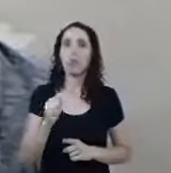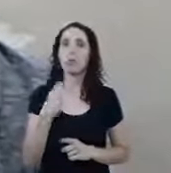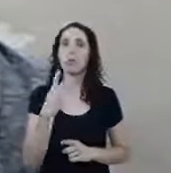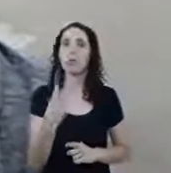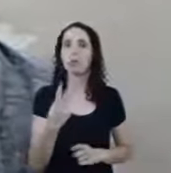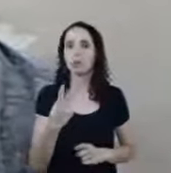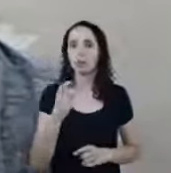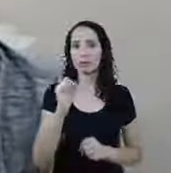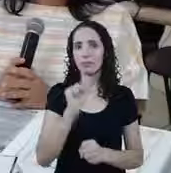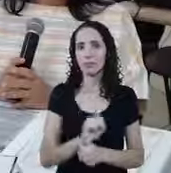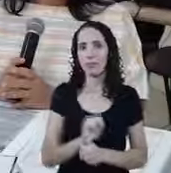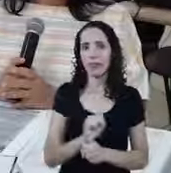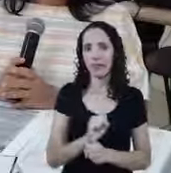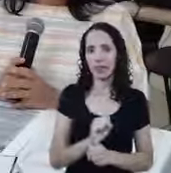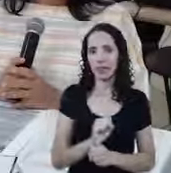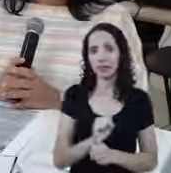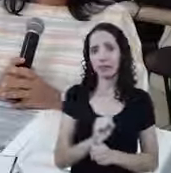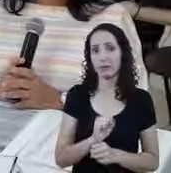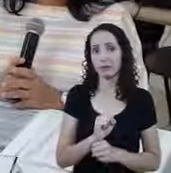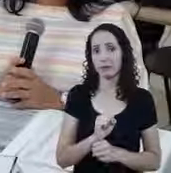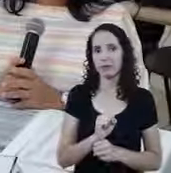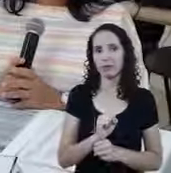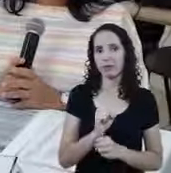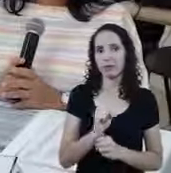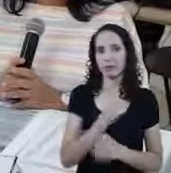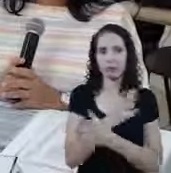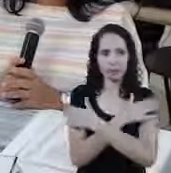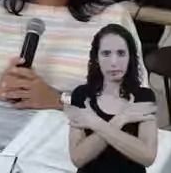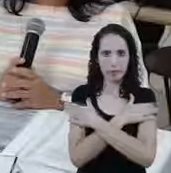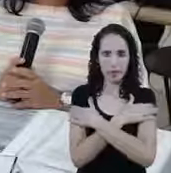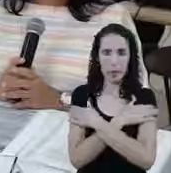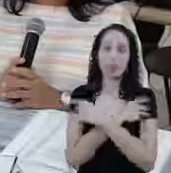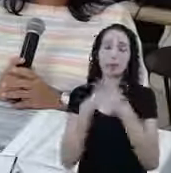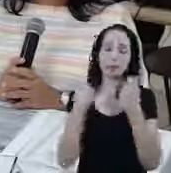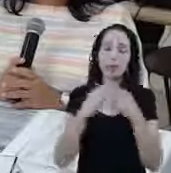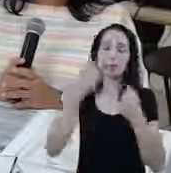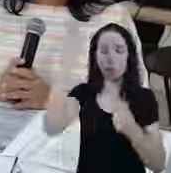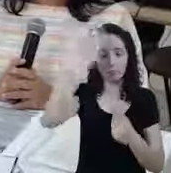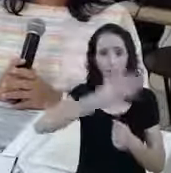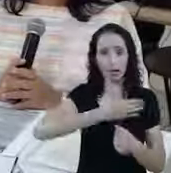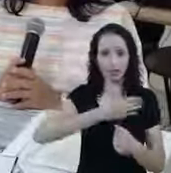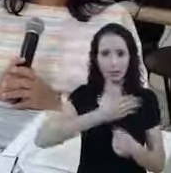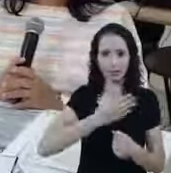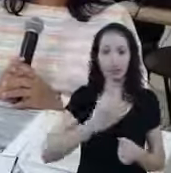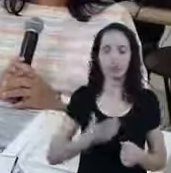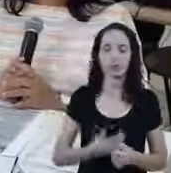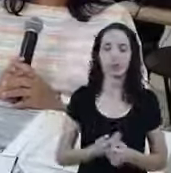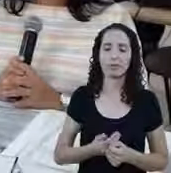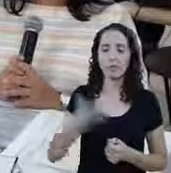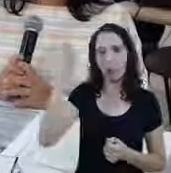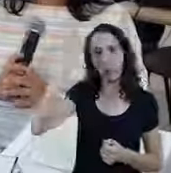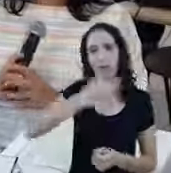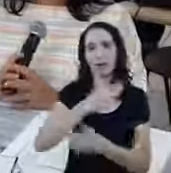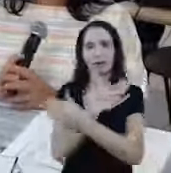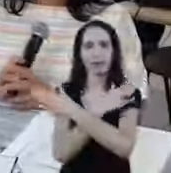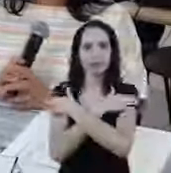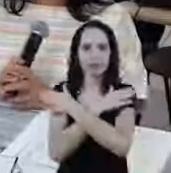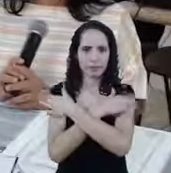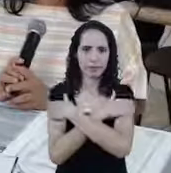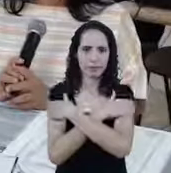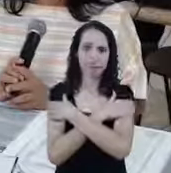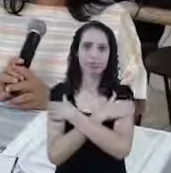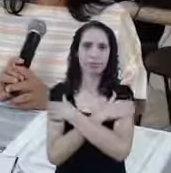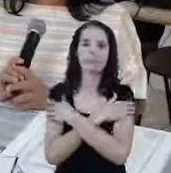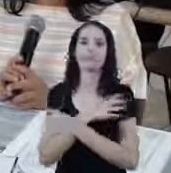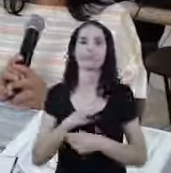Eles vão ter que comprovar A situação de trabalhadores informais De alguma forma O sustento deles